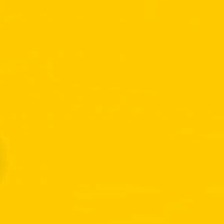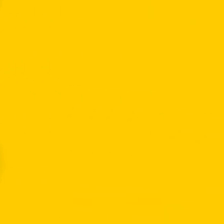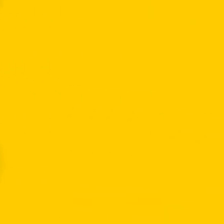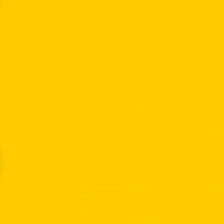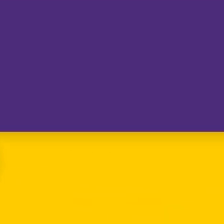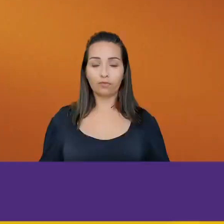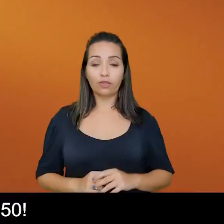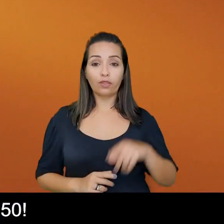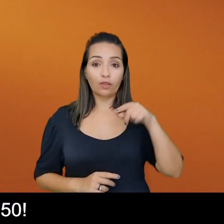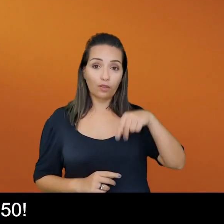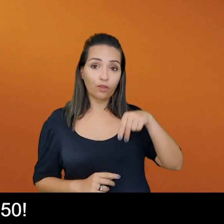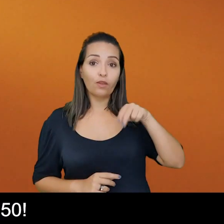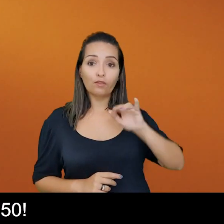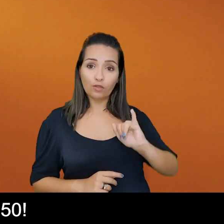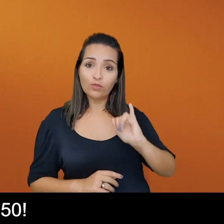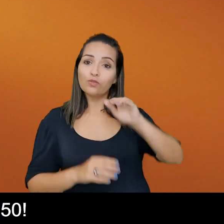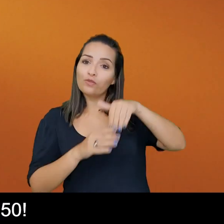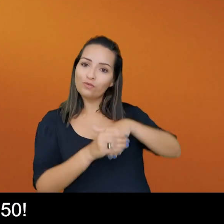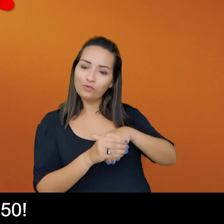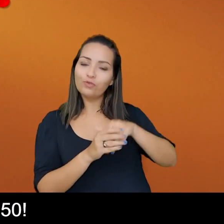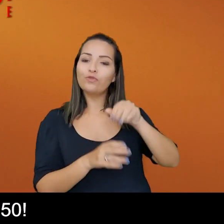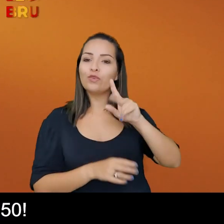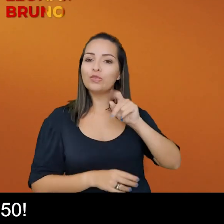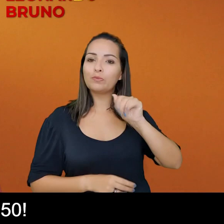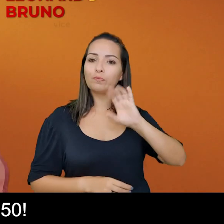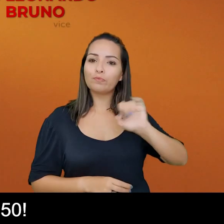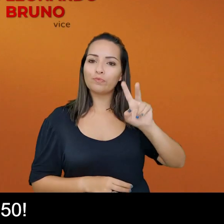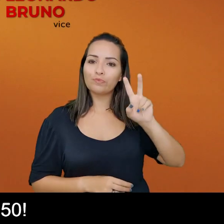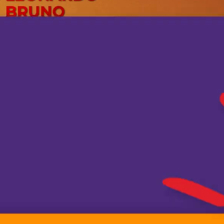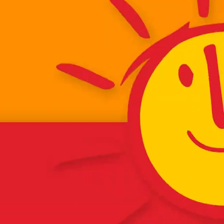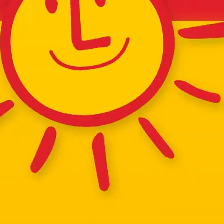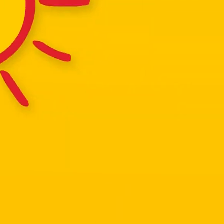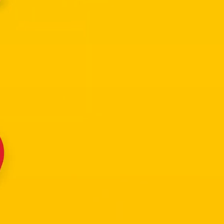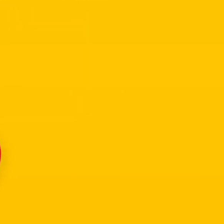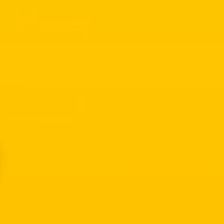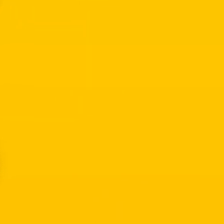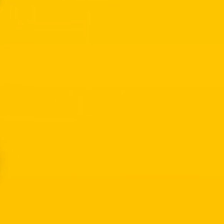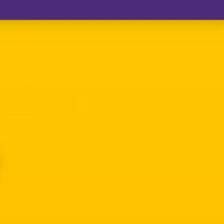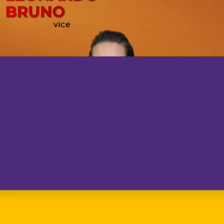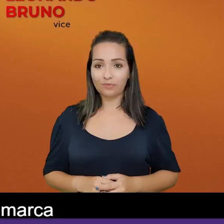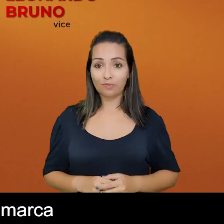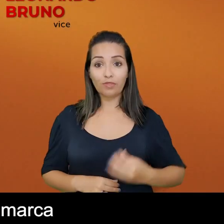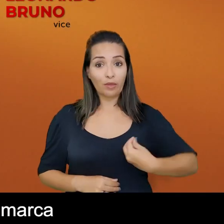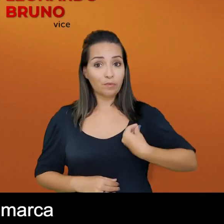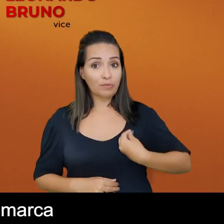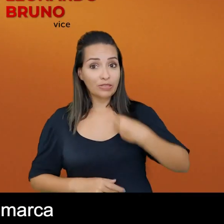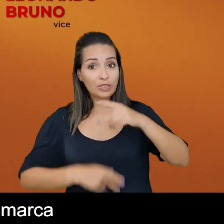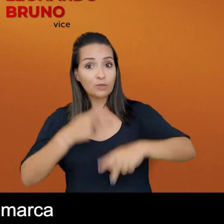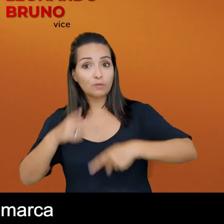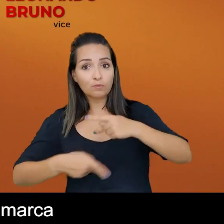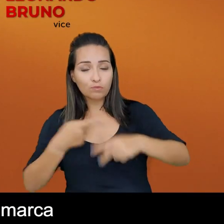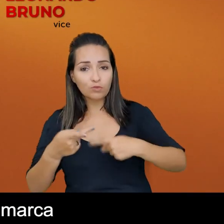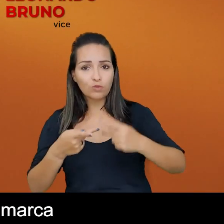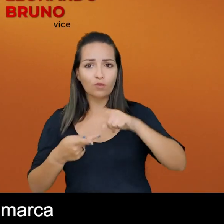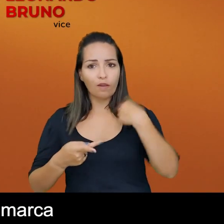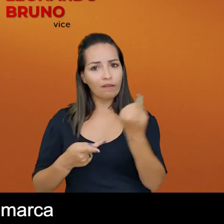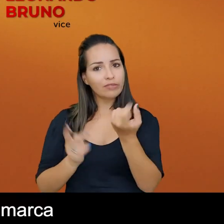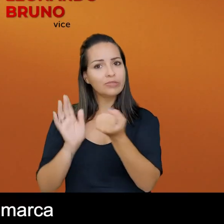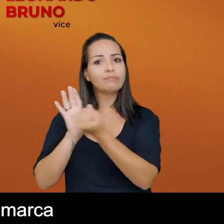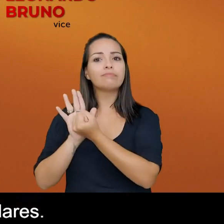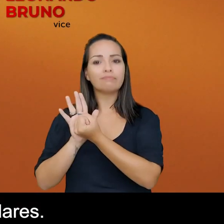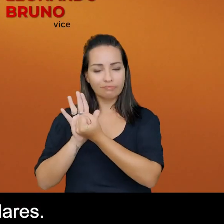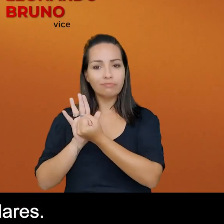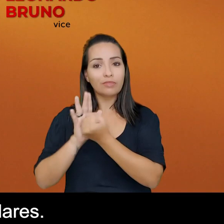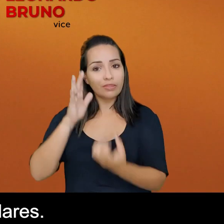PSOL. Em Nova Iguaçu, vote PSOL, vote 50. A participação popular será a nossa